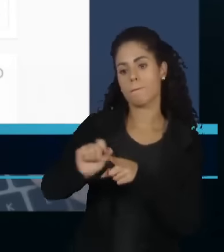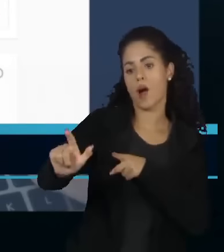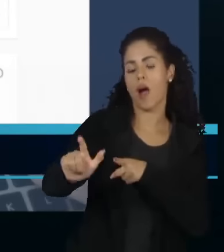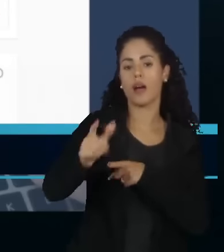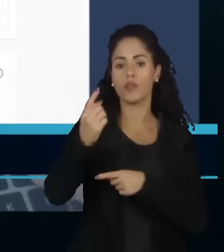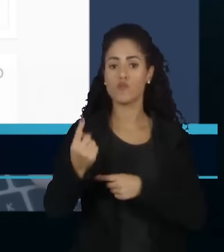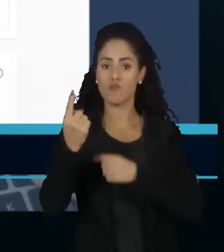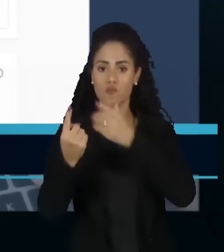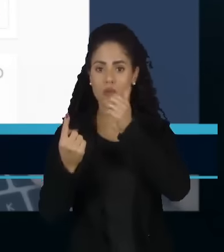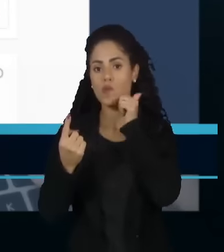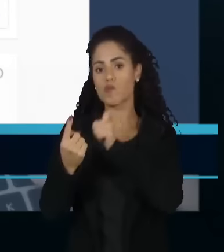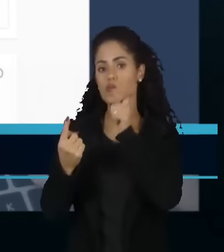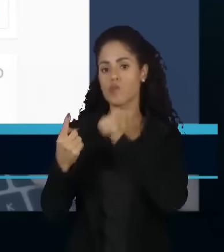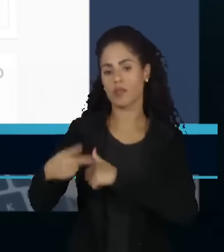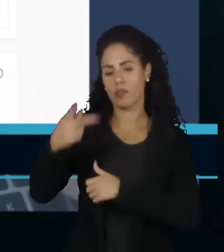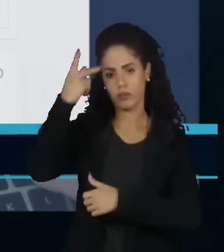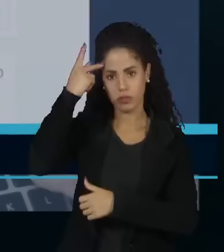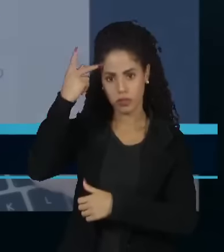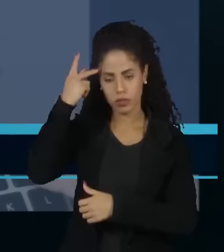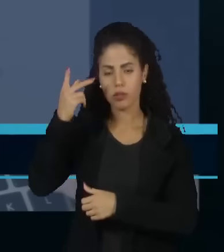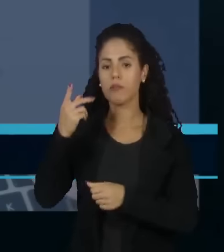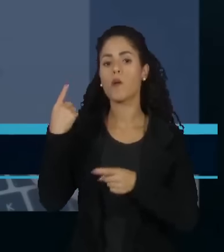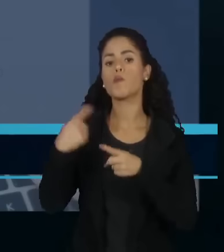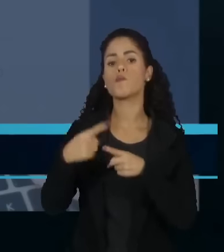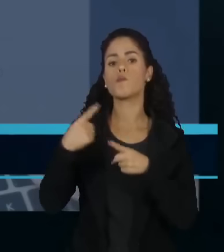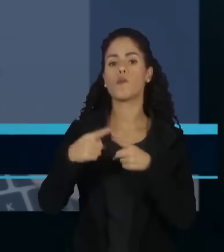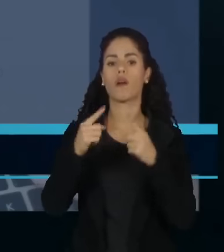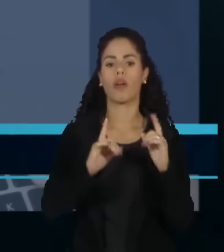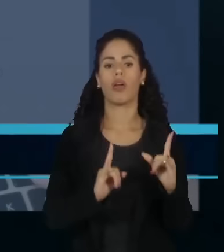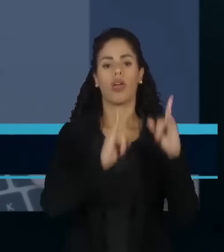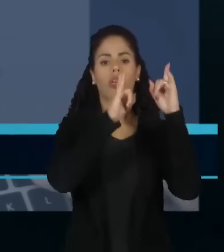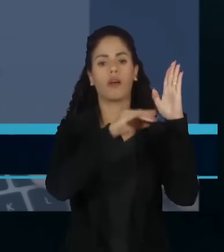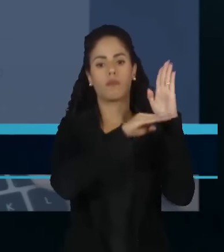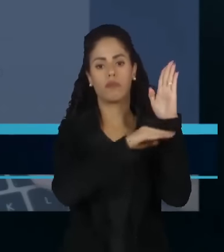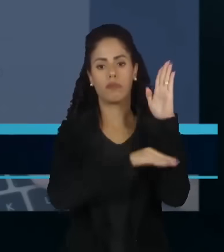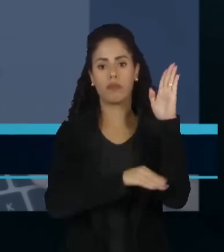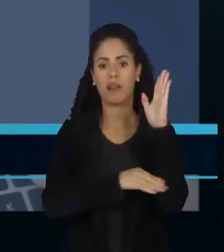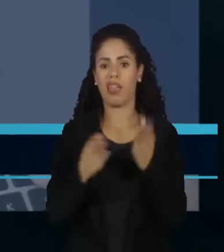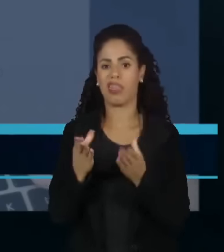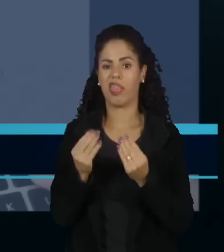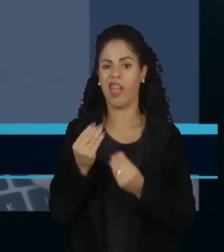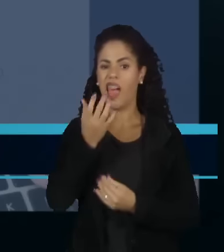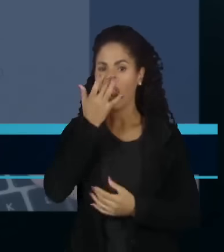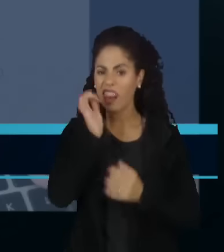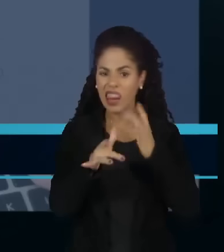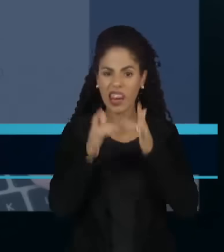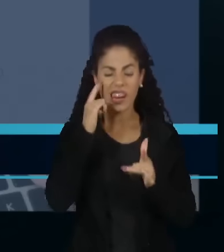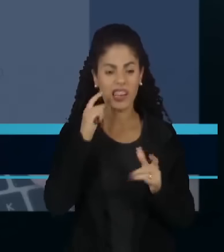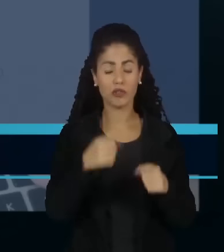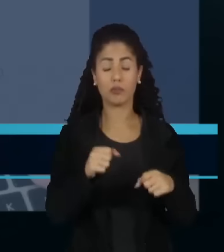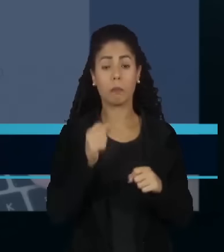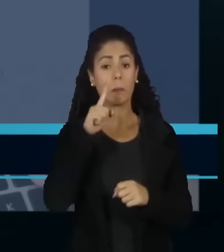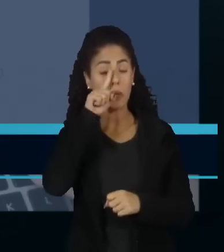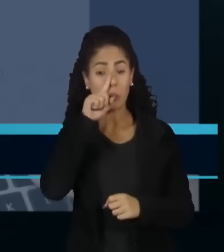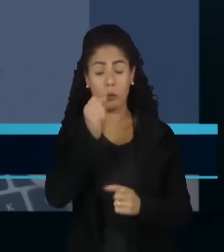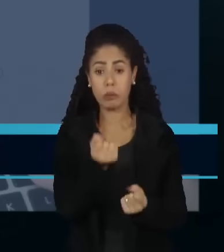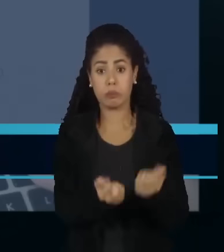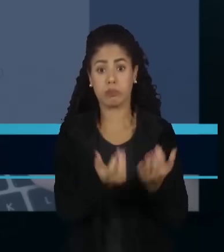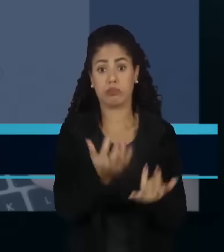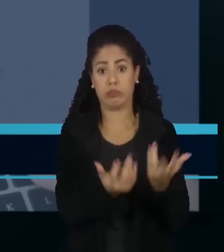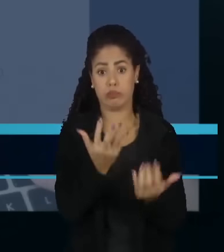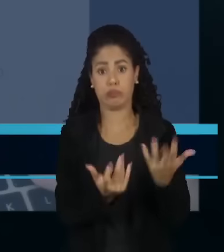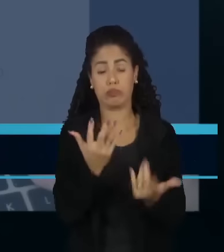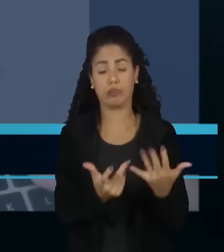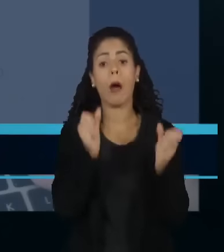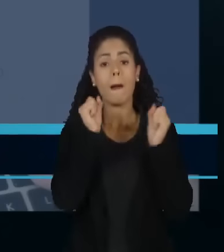moradora no interior paulista porque o apartamento dela tinha grande quantidade de lixo inflamável e havia um risco de propagação